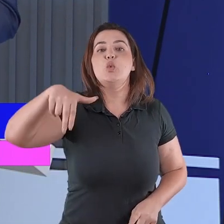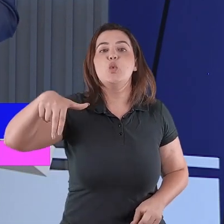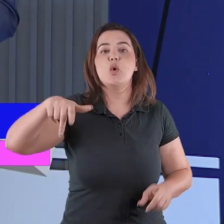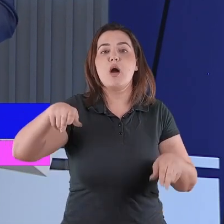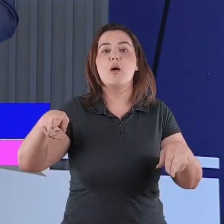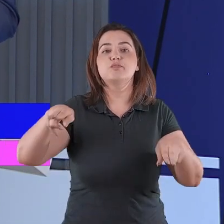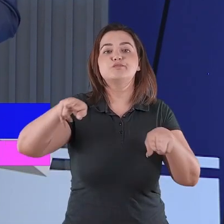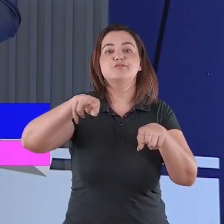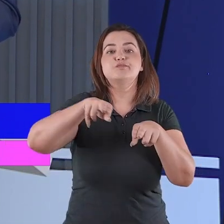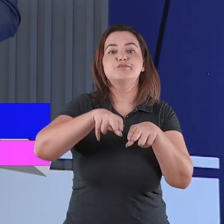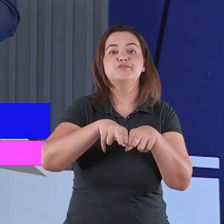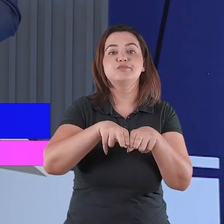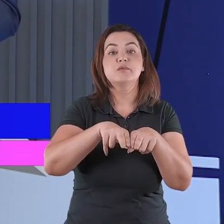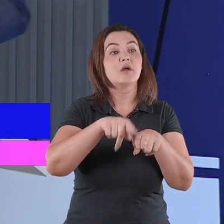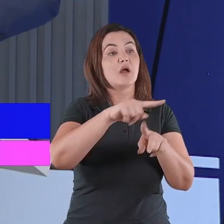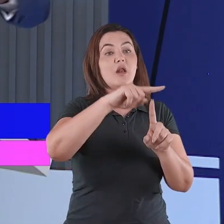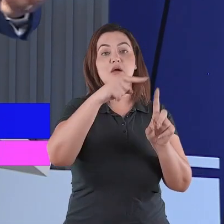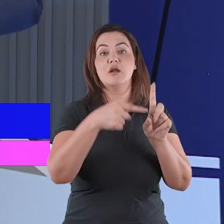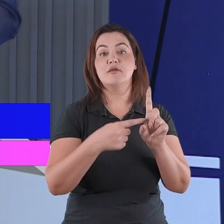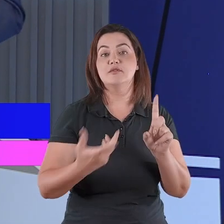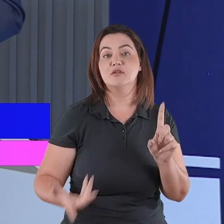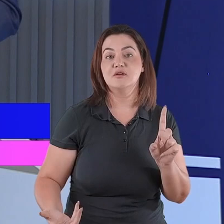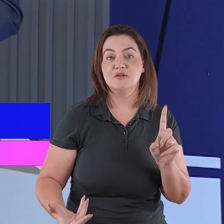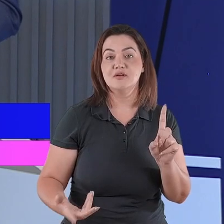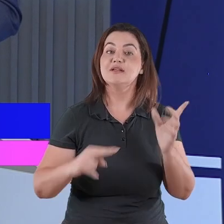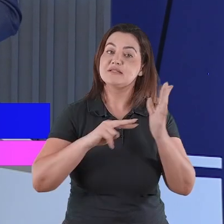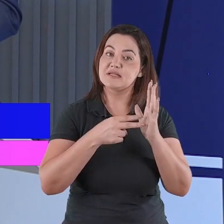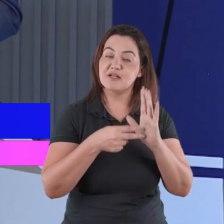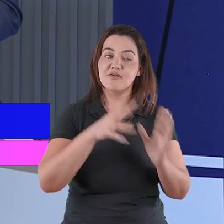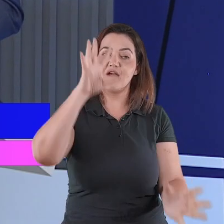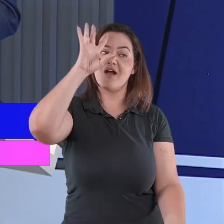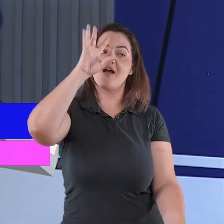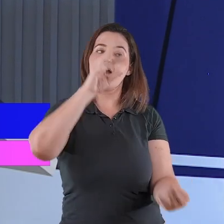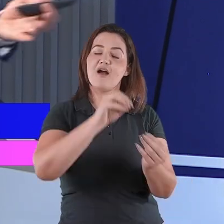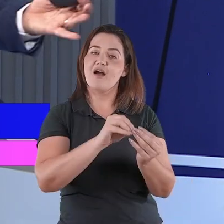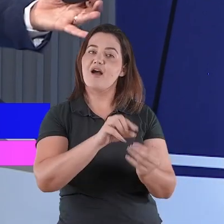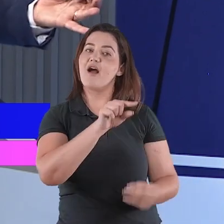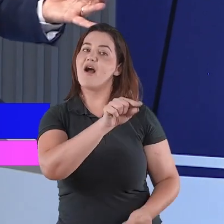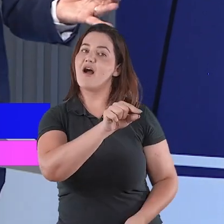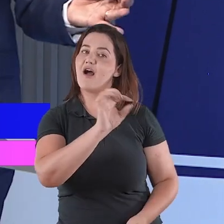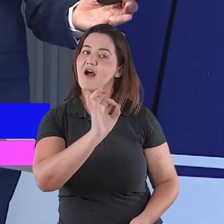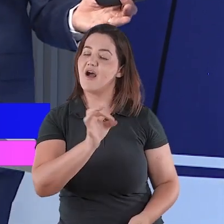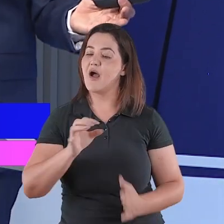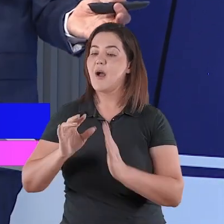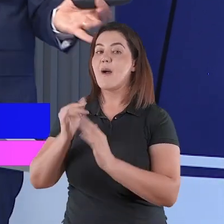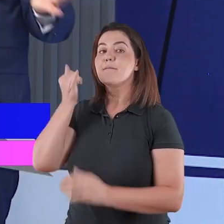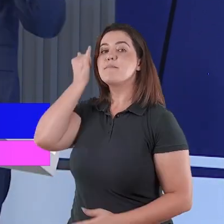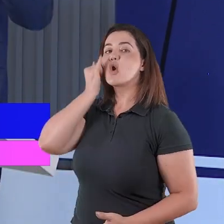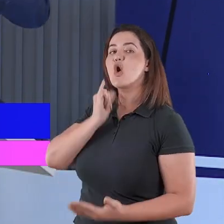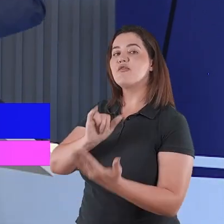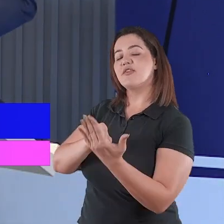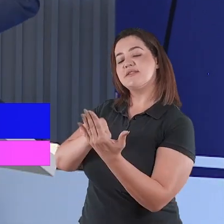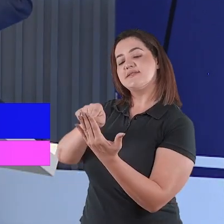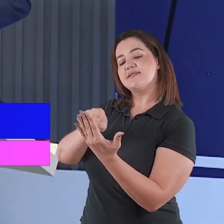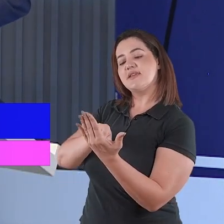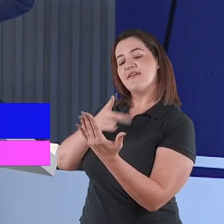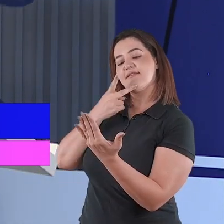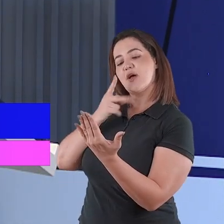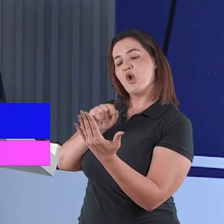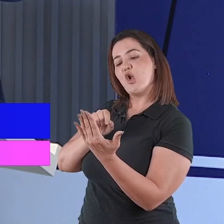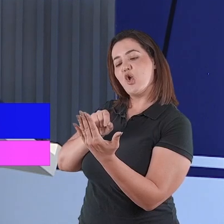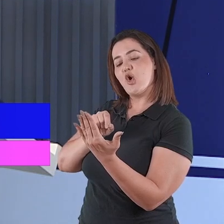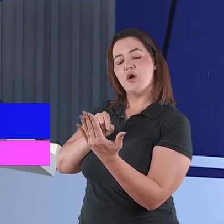e essa mulher virgem grávida seria a mãe do Salvador, a Bíblia nos apresenta exatamente